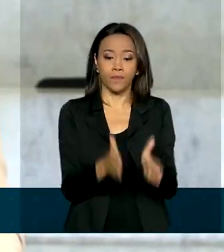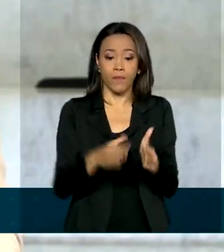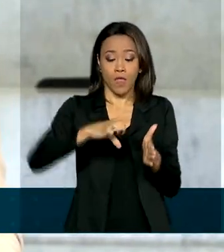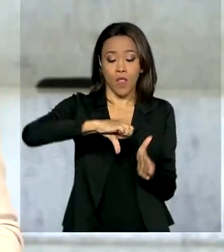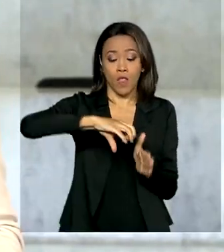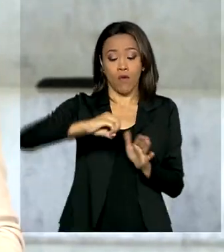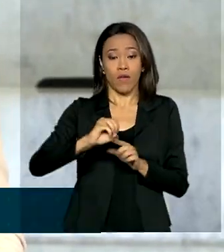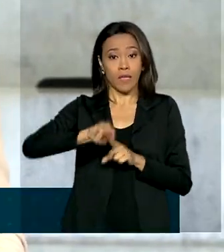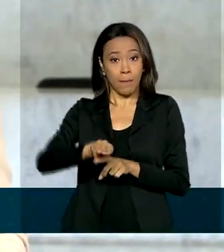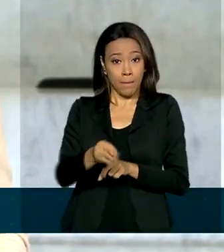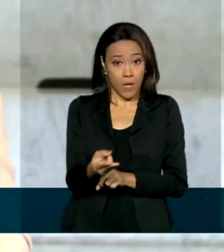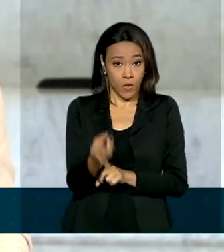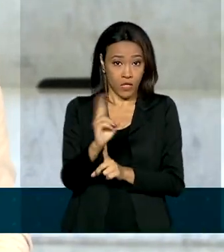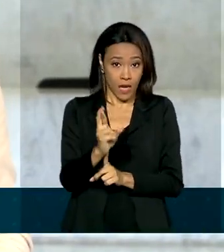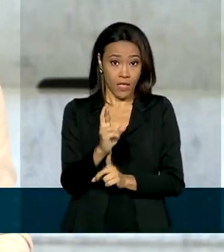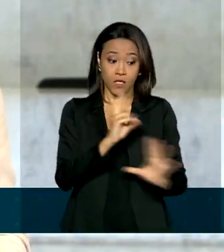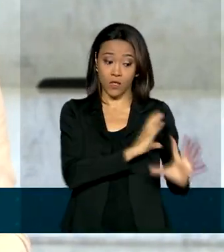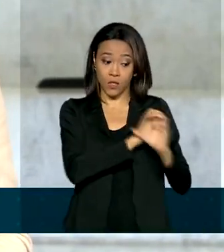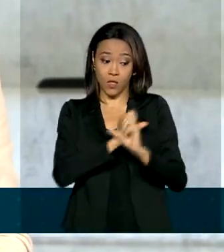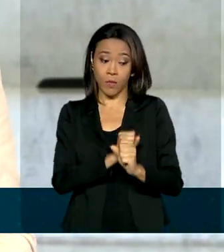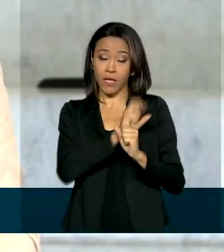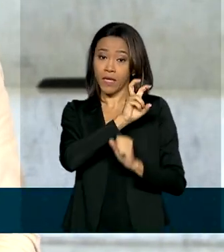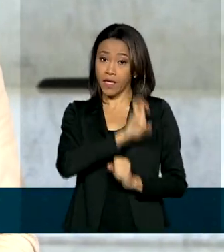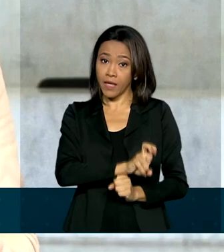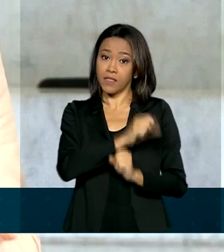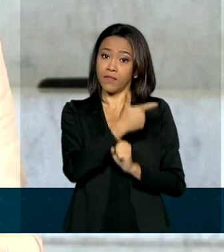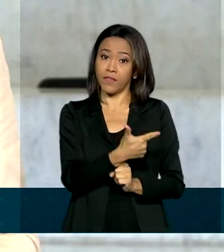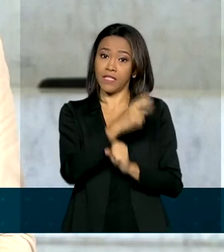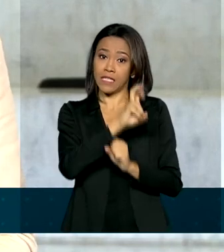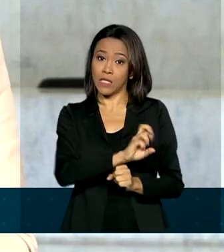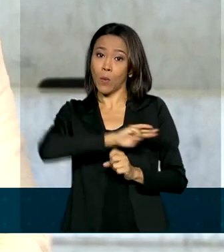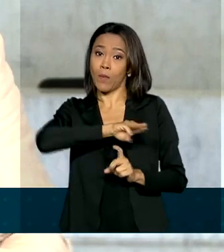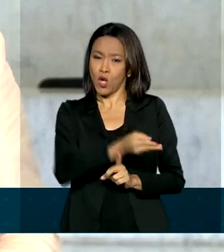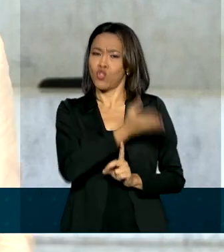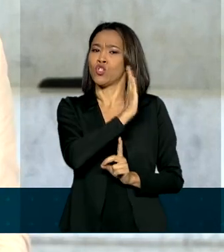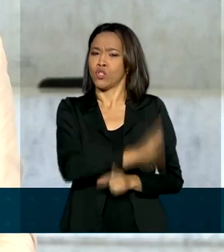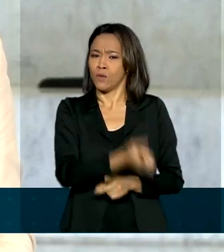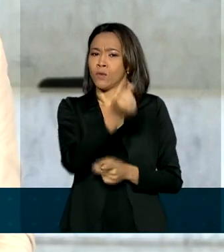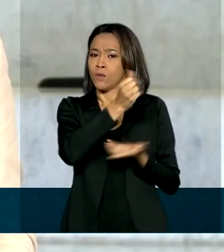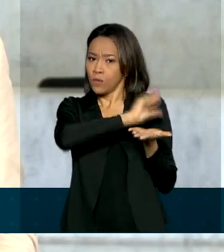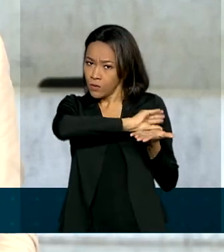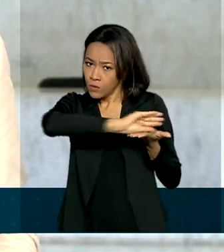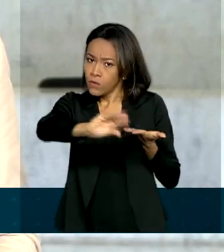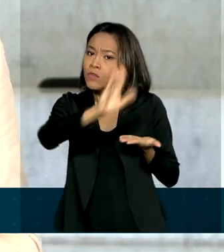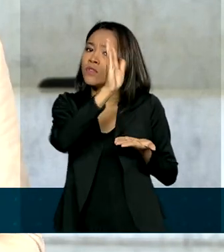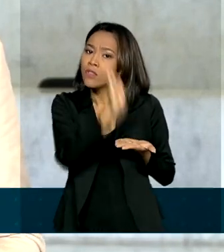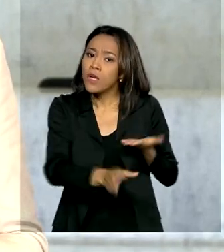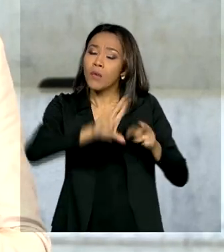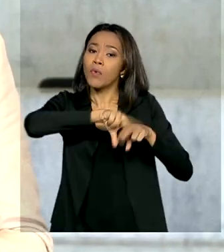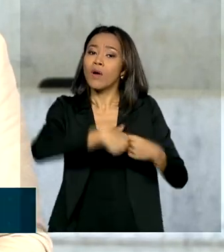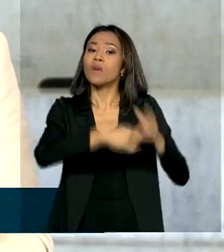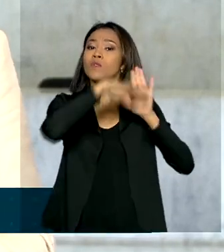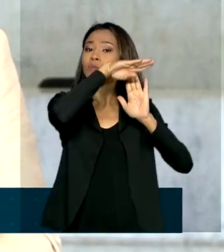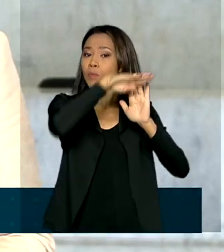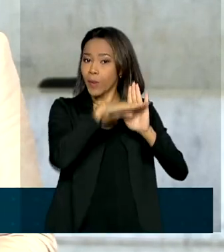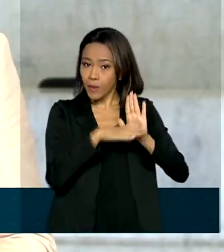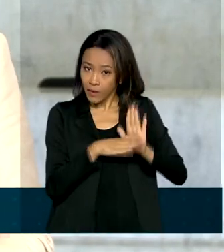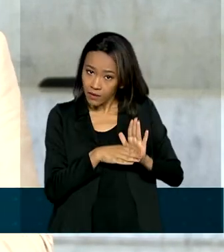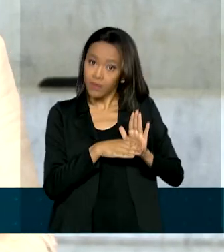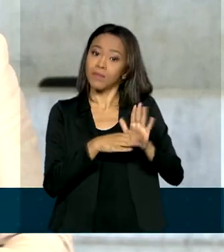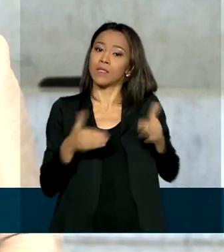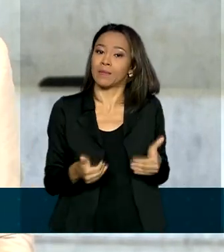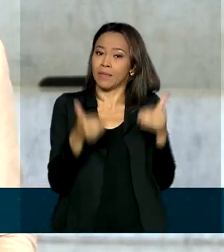milhões de reais se soma aos 525 milhões já repassados às escolas por meio do programa Dinheiro Direto na